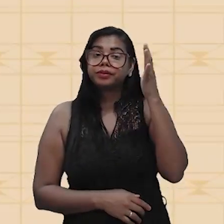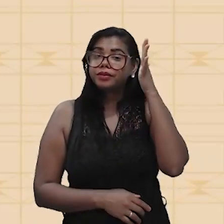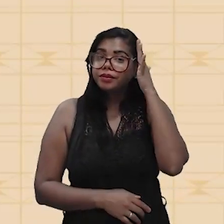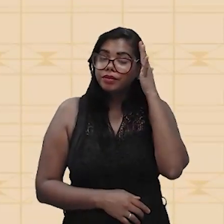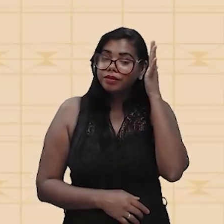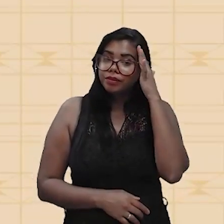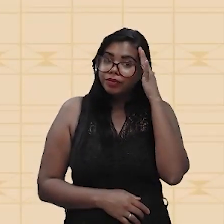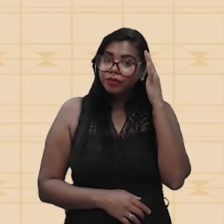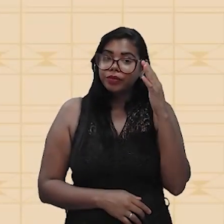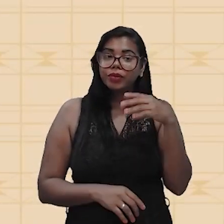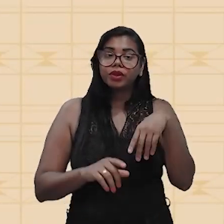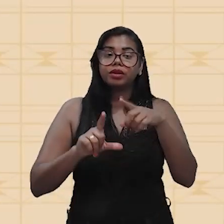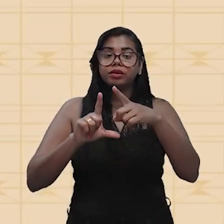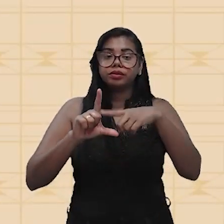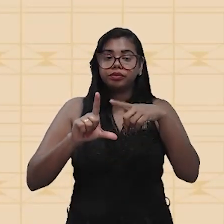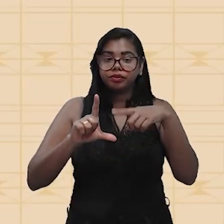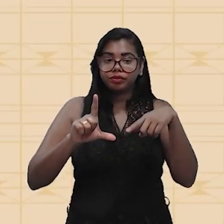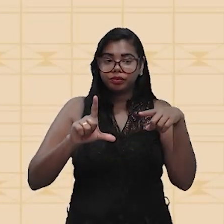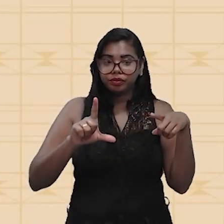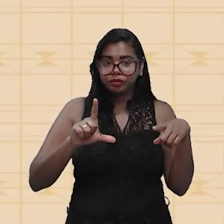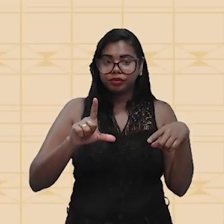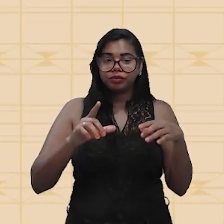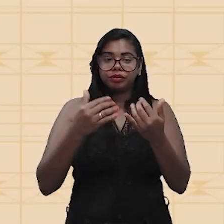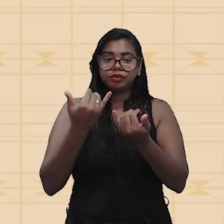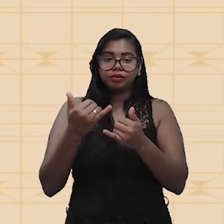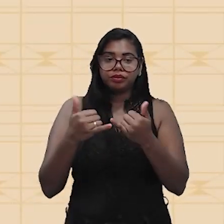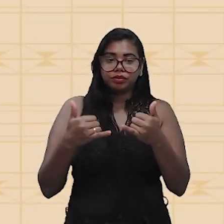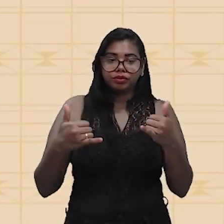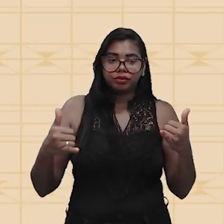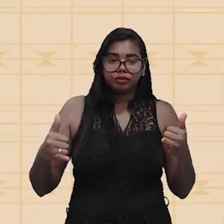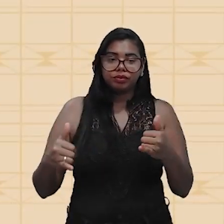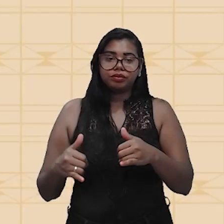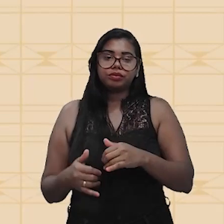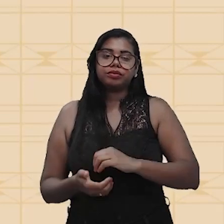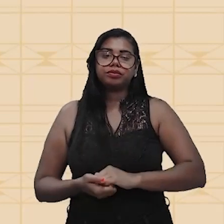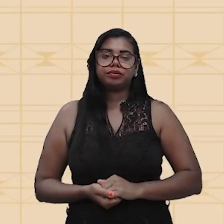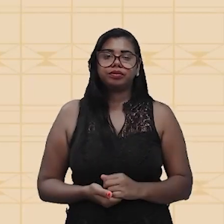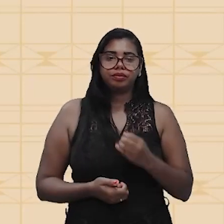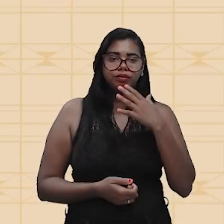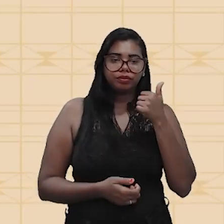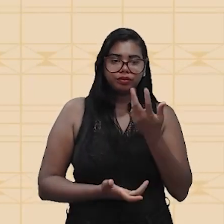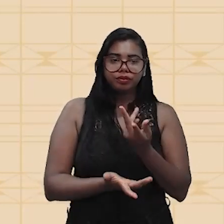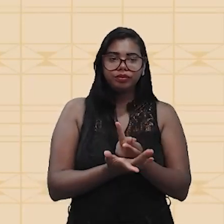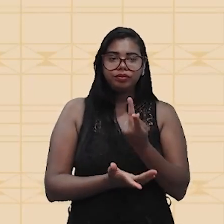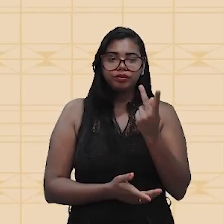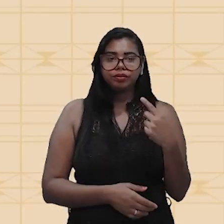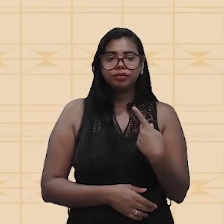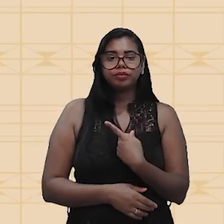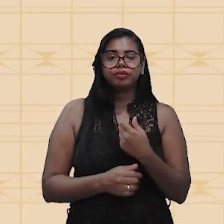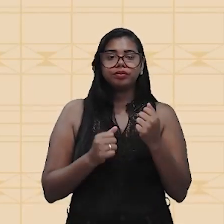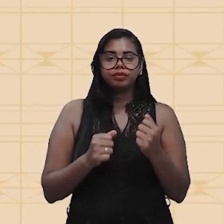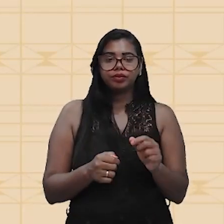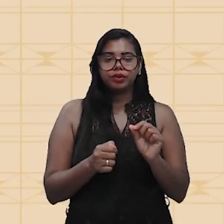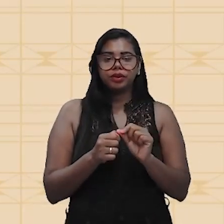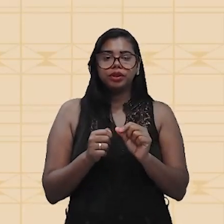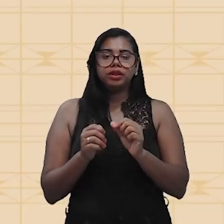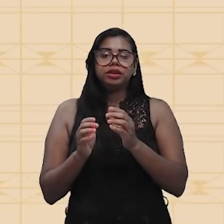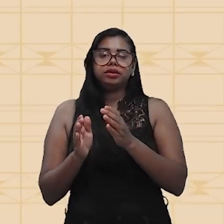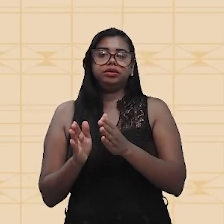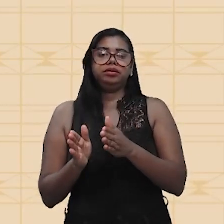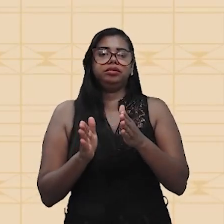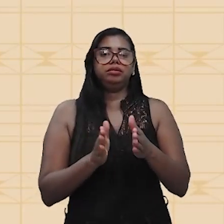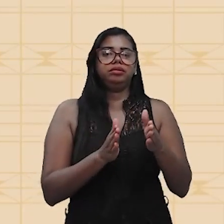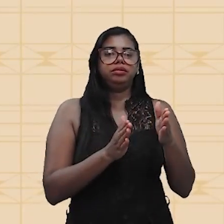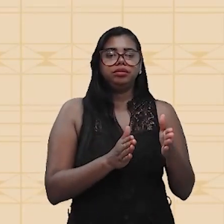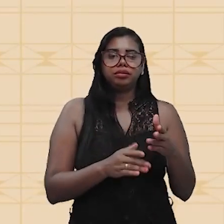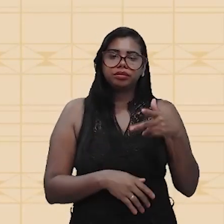alternada, ela é uma onda senoidal. Bom, o que acontece é que nós podemos fazer pedaços dela e, mesmo